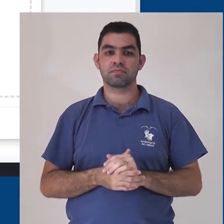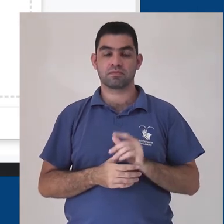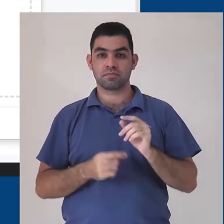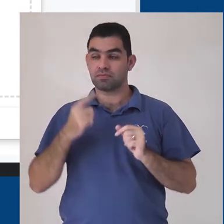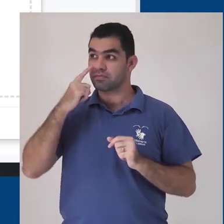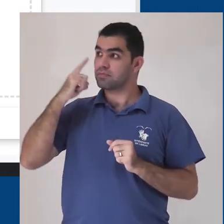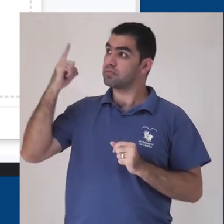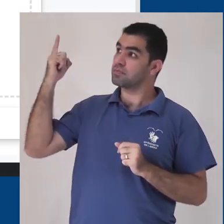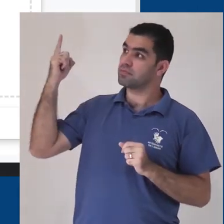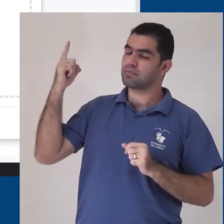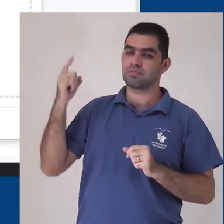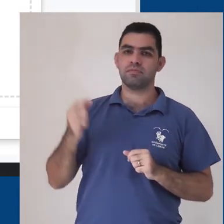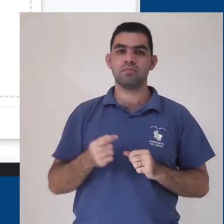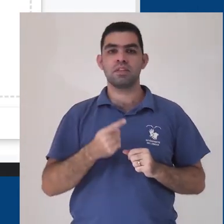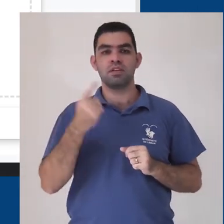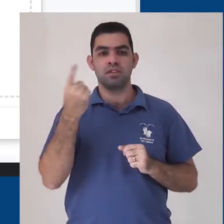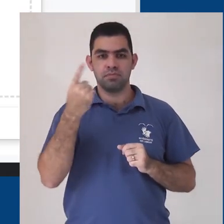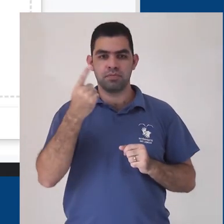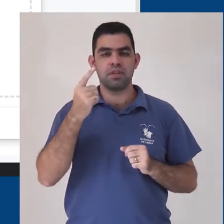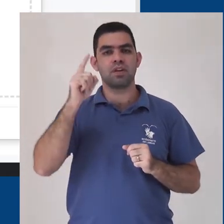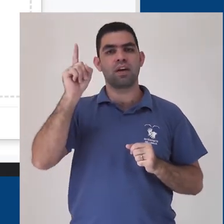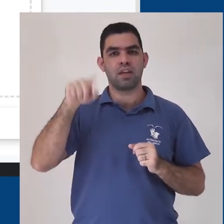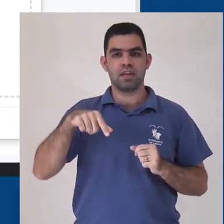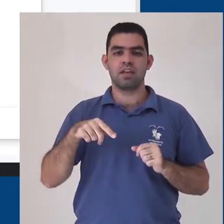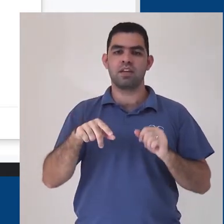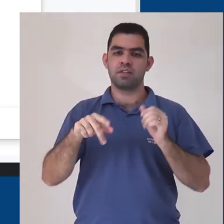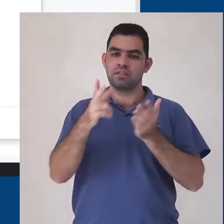usar imagens já existentes no nosso computador.